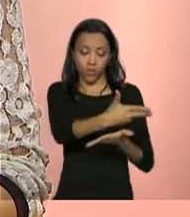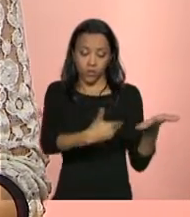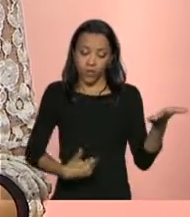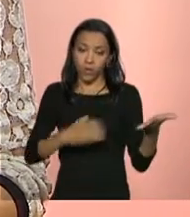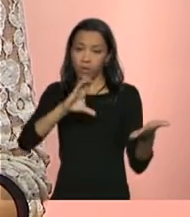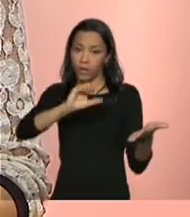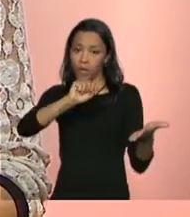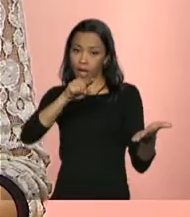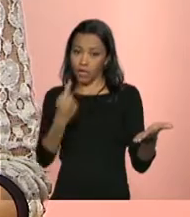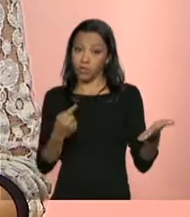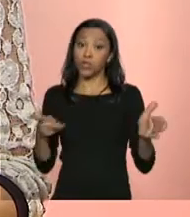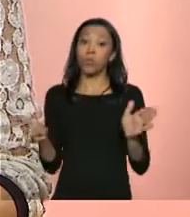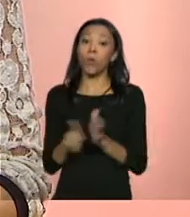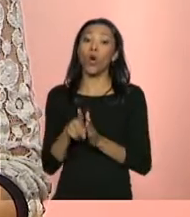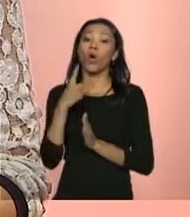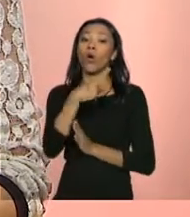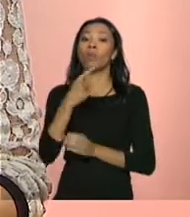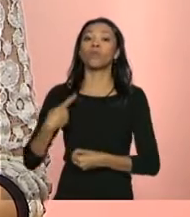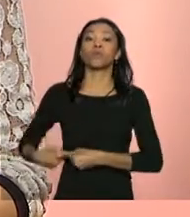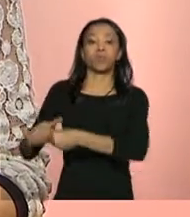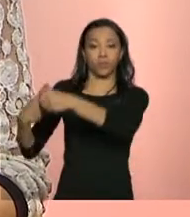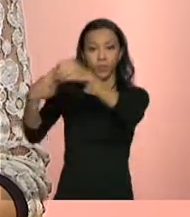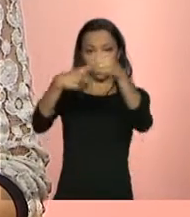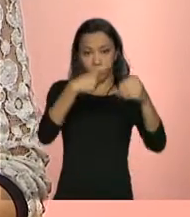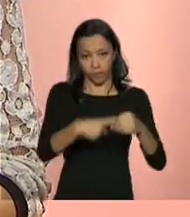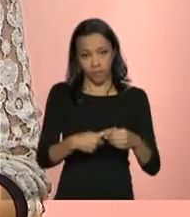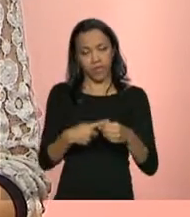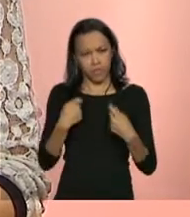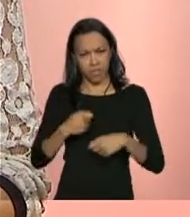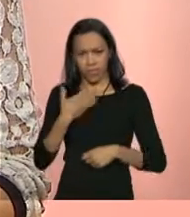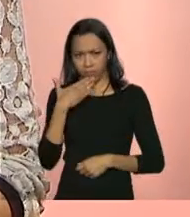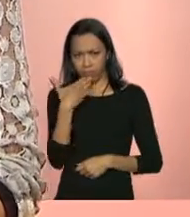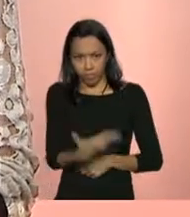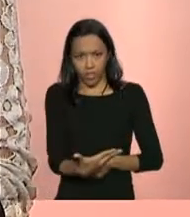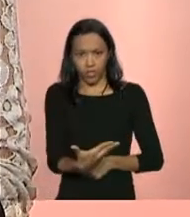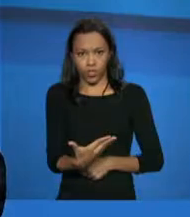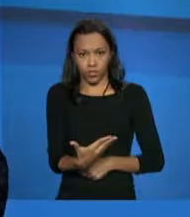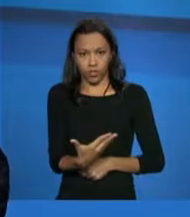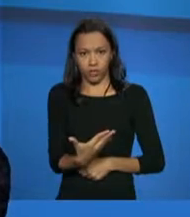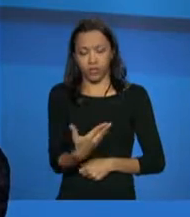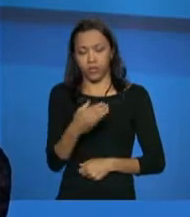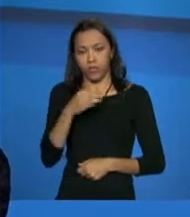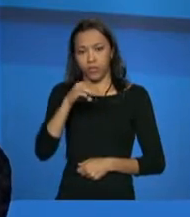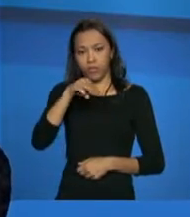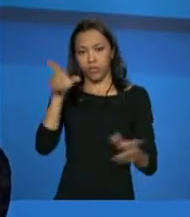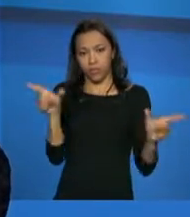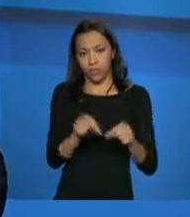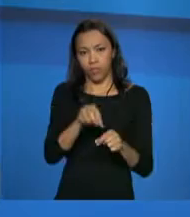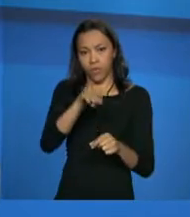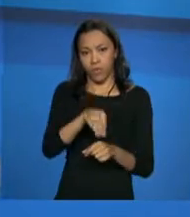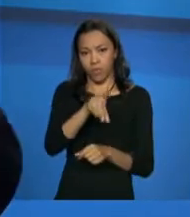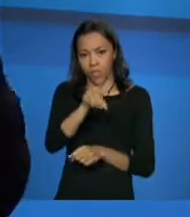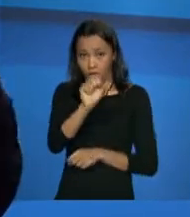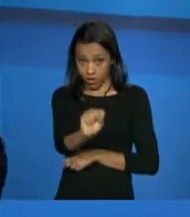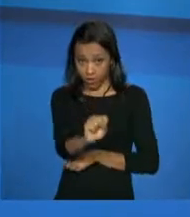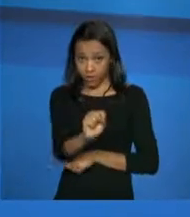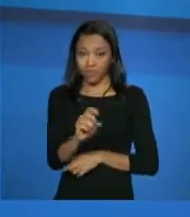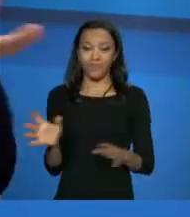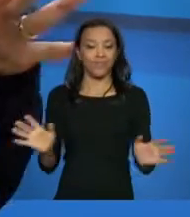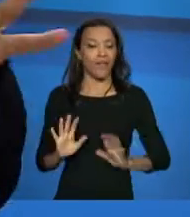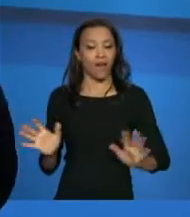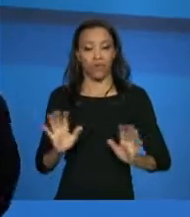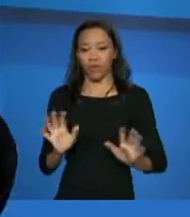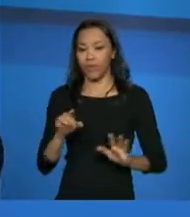programas, precisam pedir autorização para o MDS? Não, na verdade não. Eles têm autonomia, né? Por isso mesmo que a gente não tem a